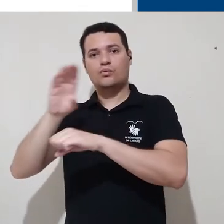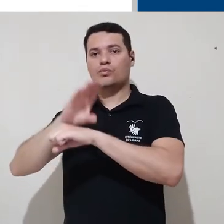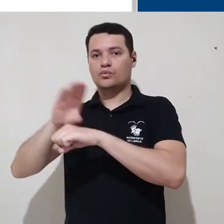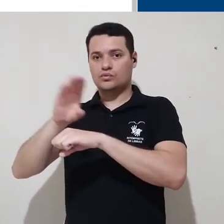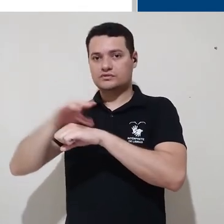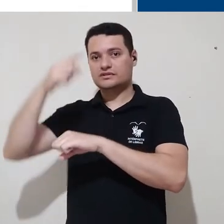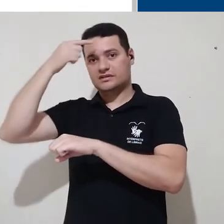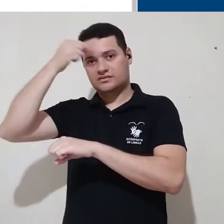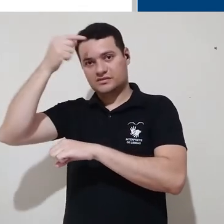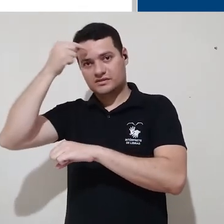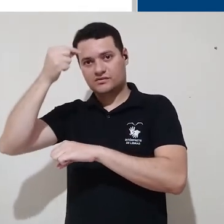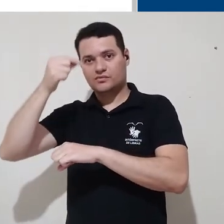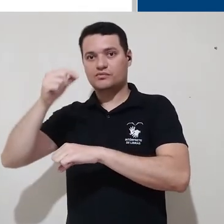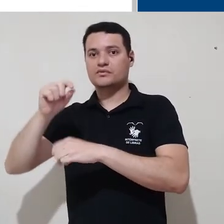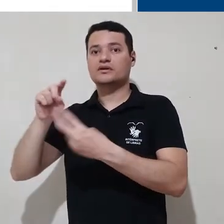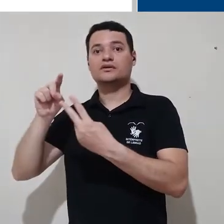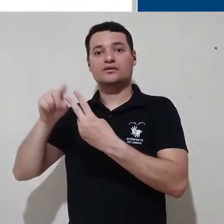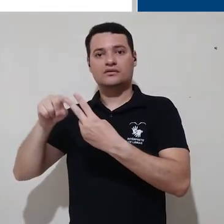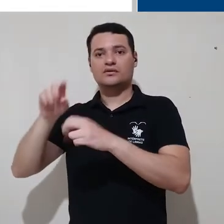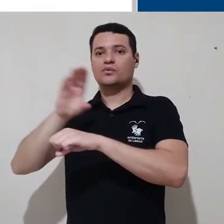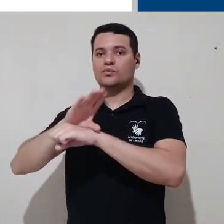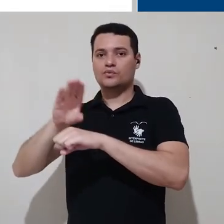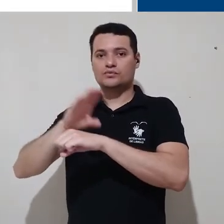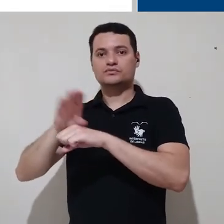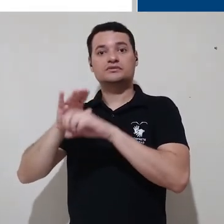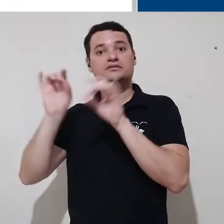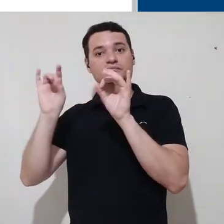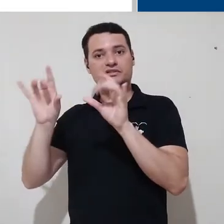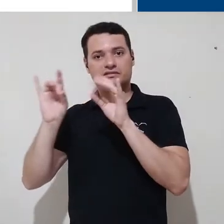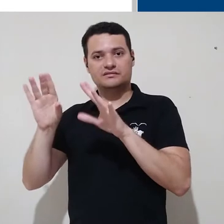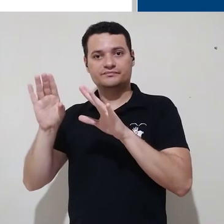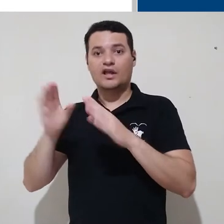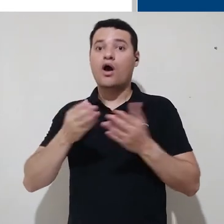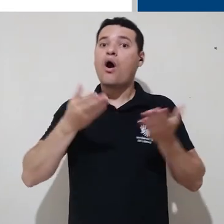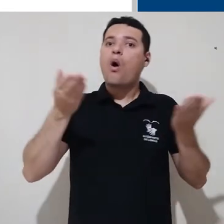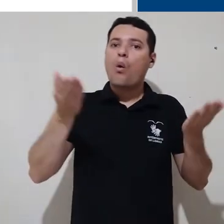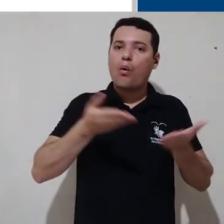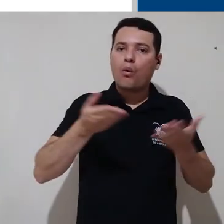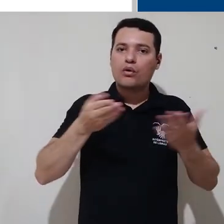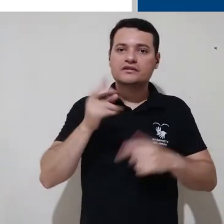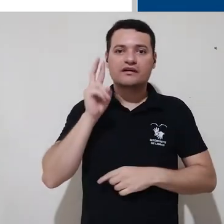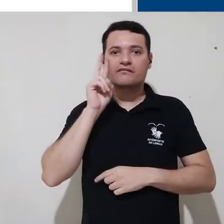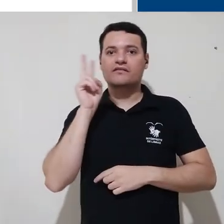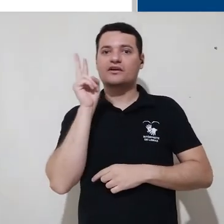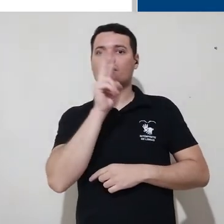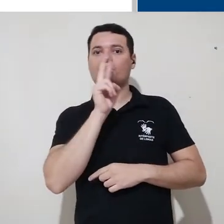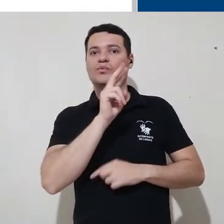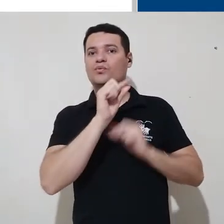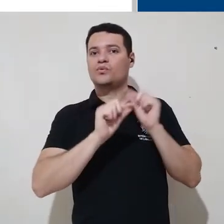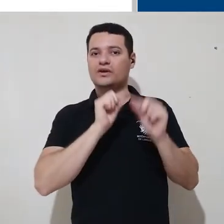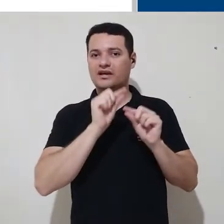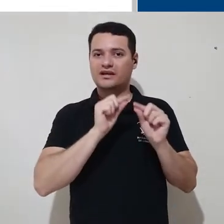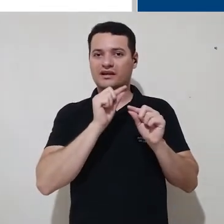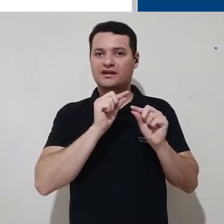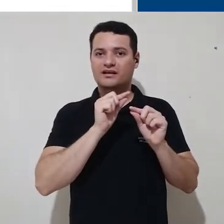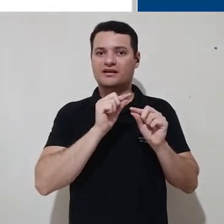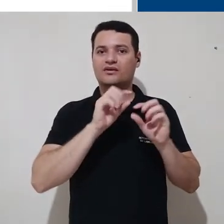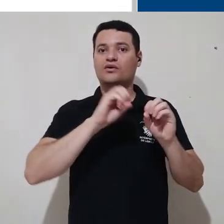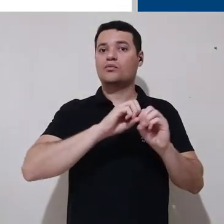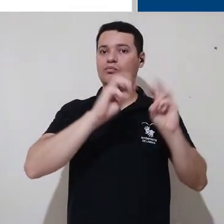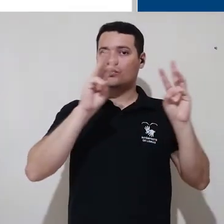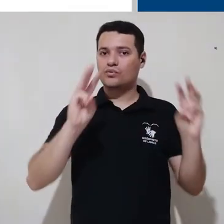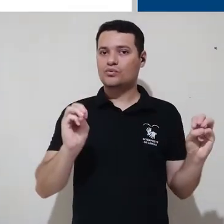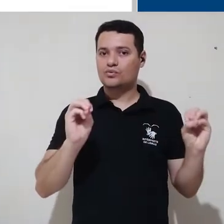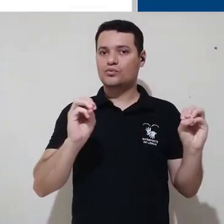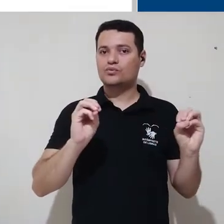para os cursos de especialização. Hoje, nós estamos vendo a tela inicial do Moodle da plataforma de